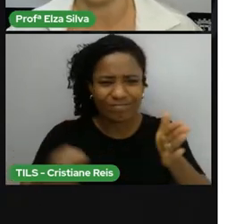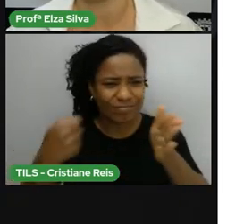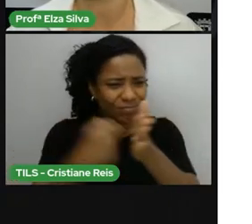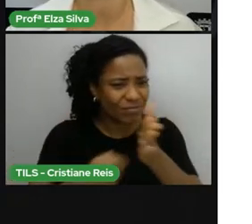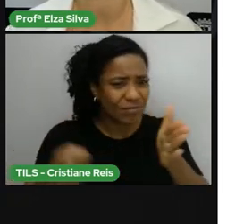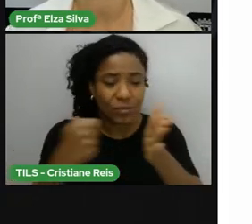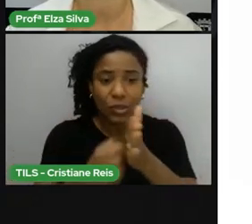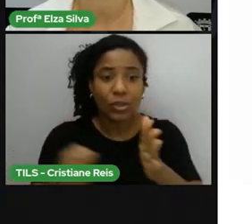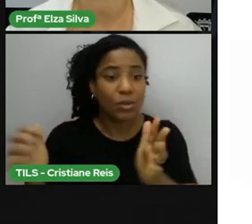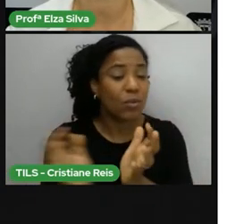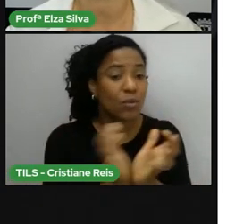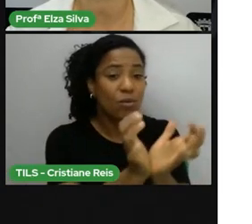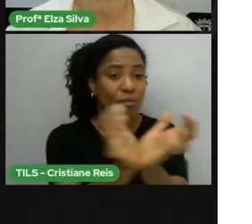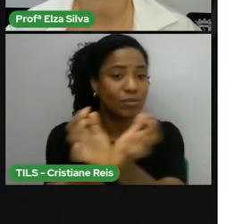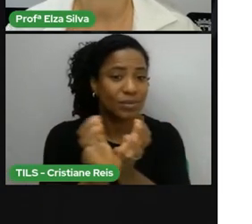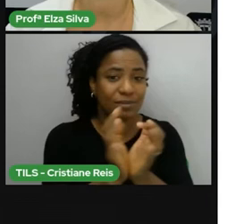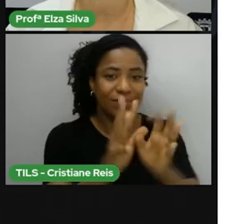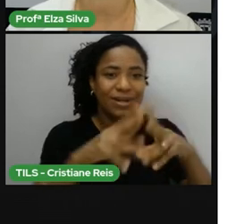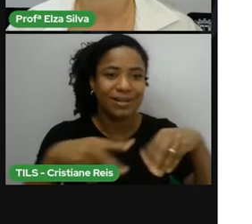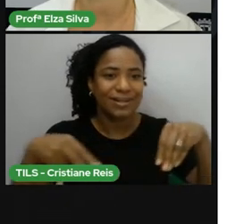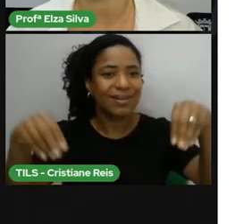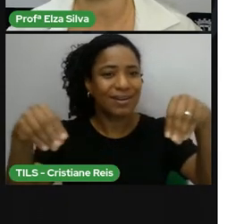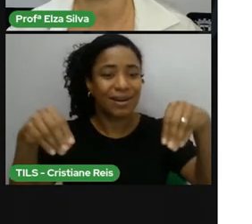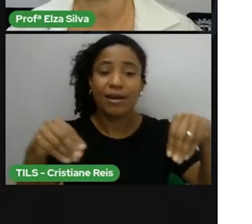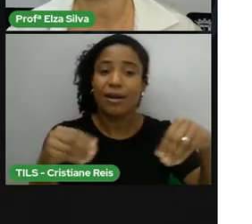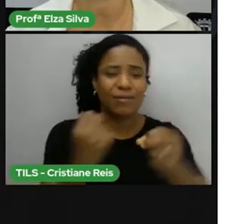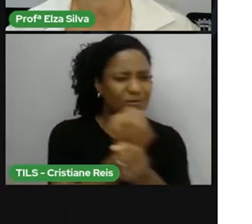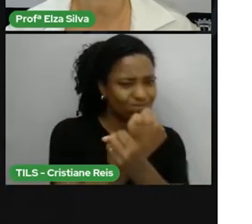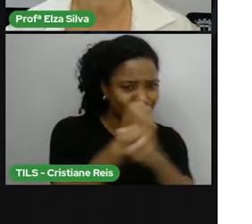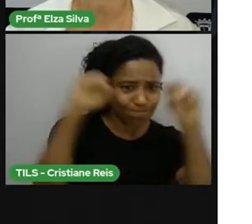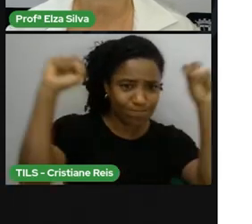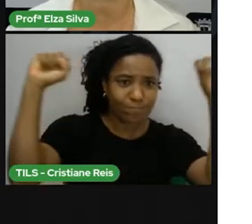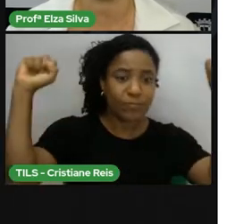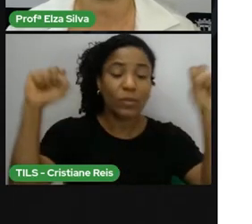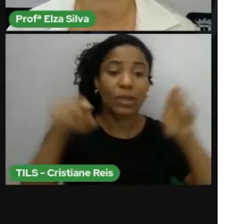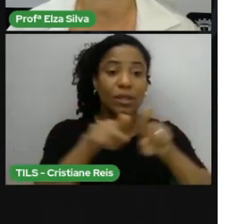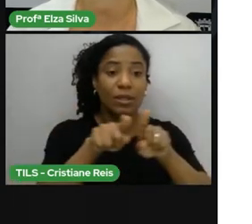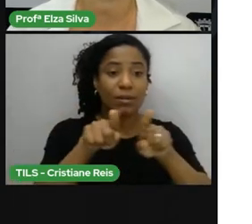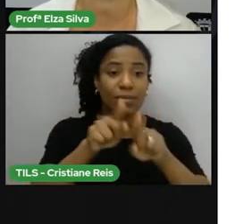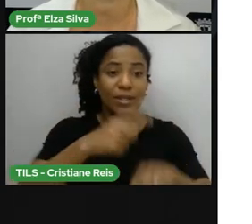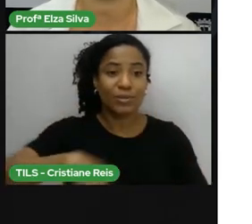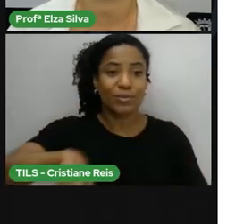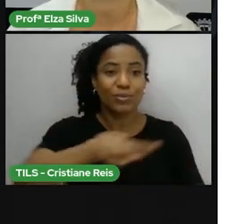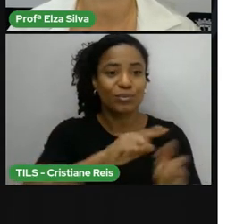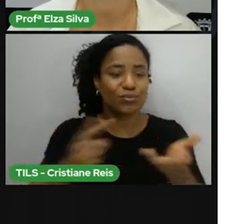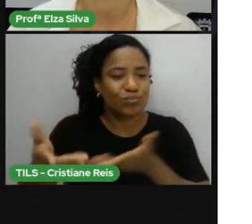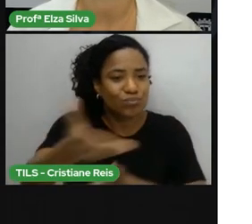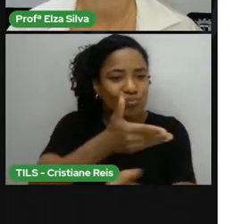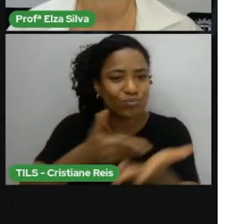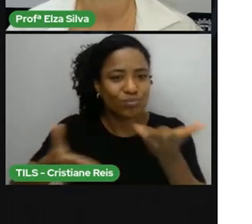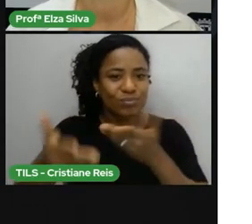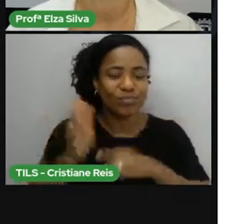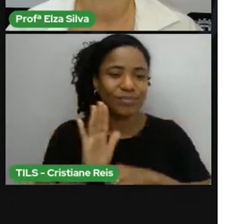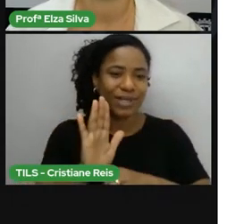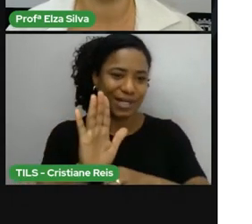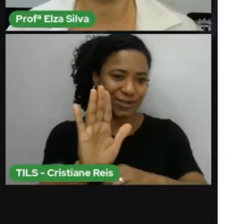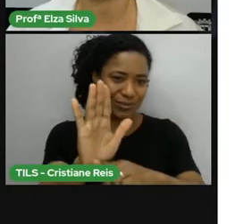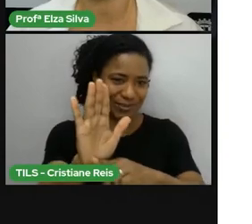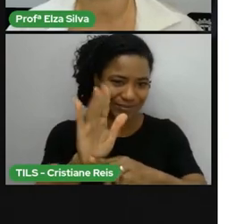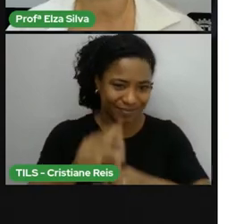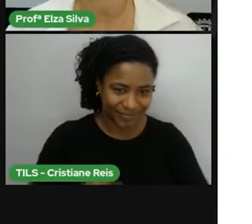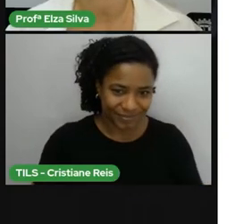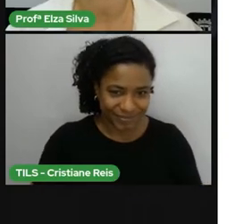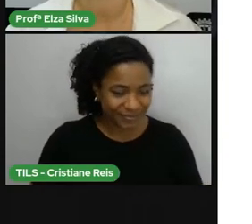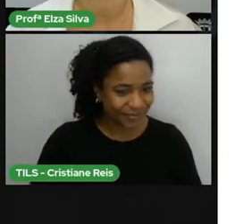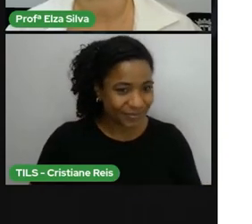comunidades Pela terra Pela liberdade E pelo bem-estar E Espiritual Um pouco